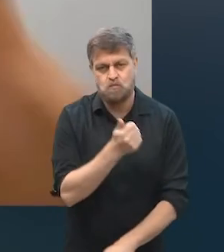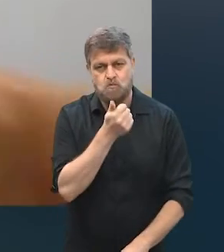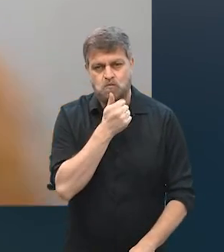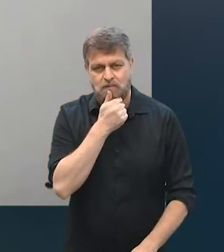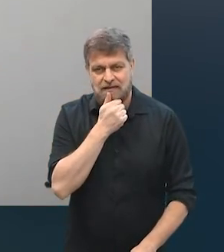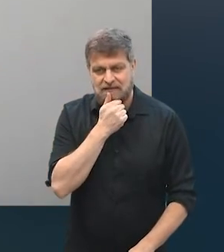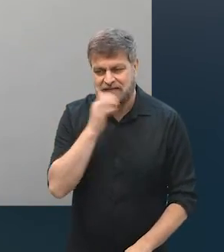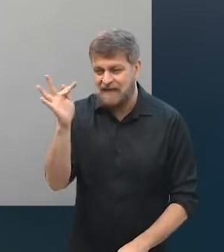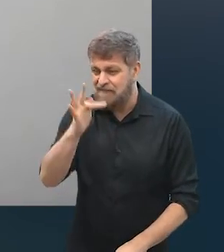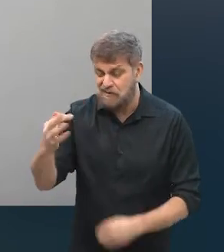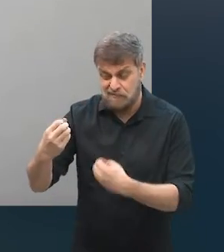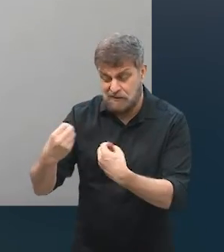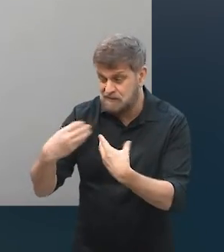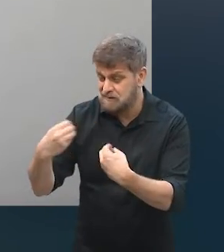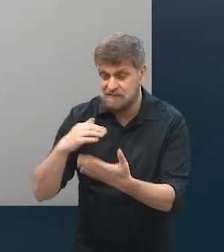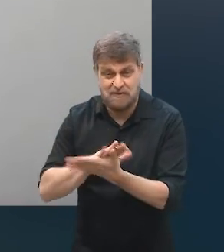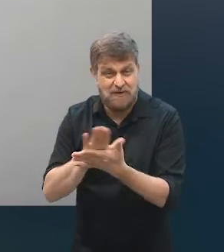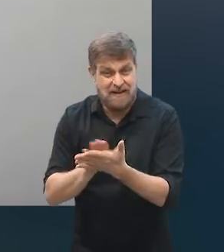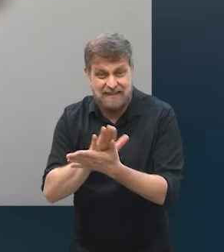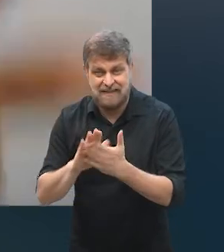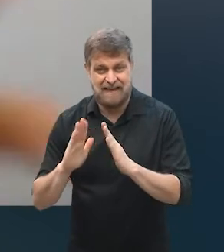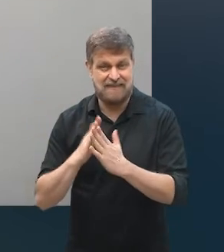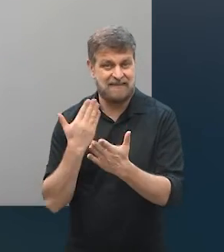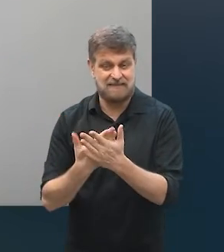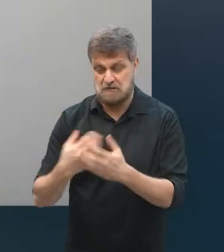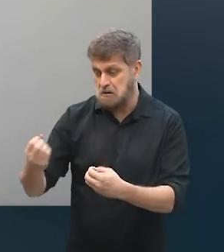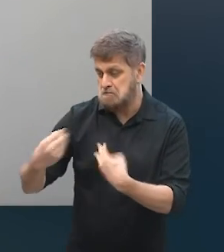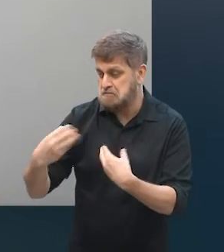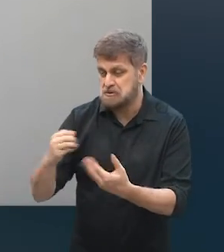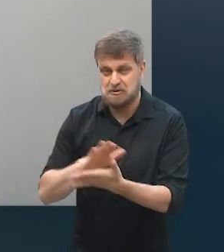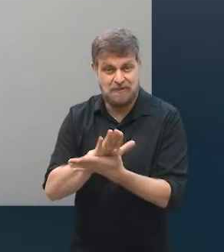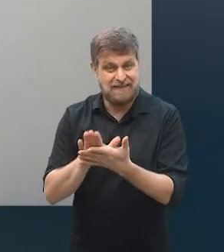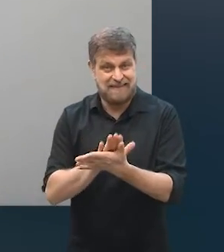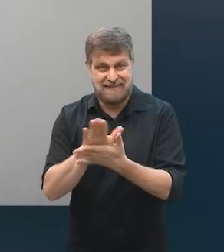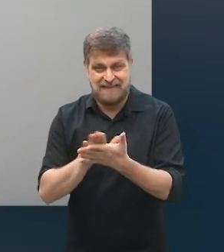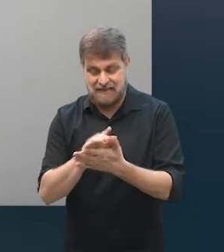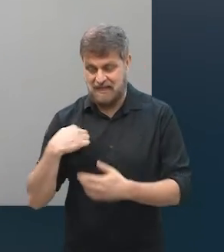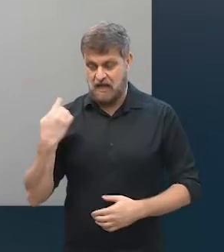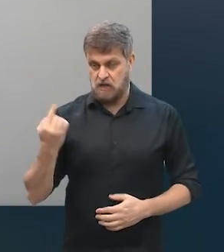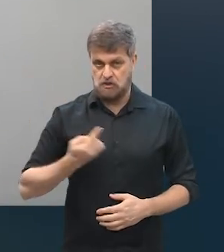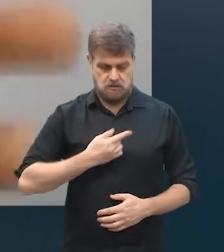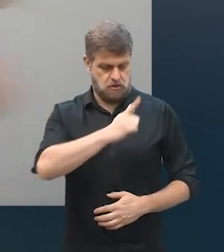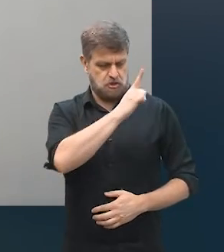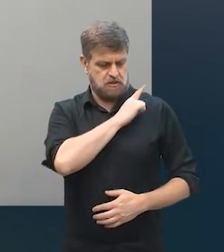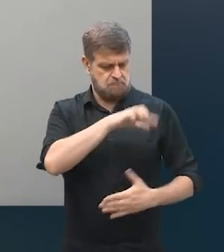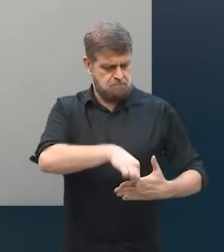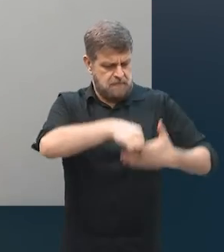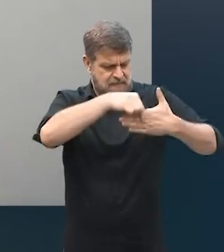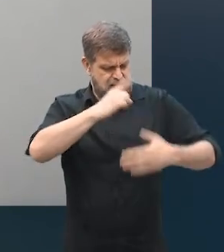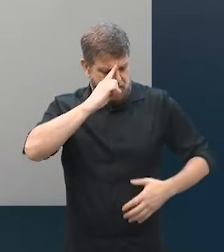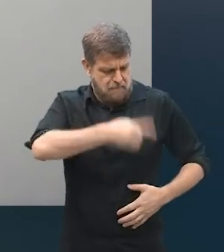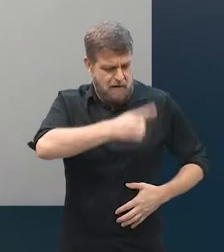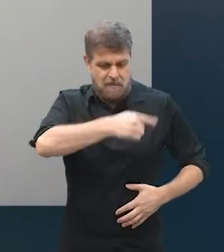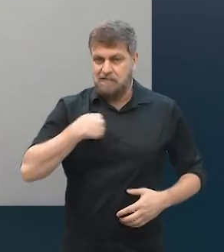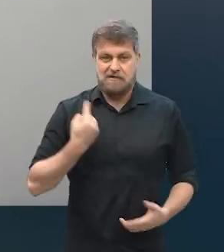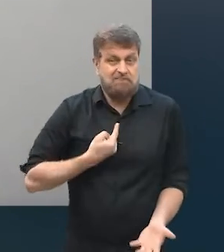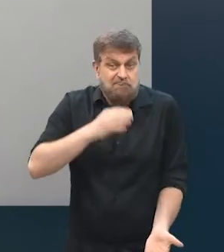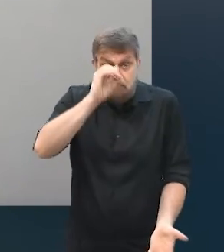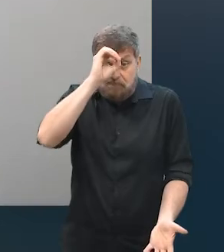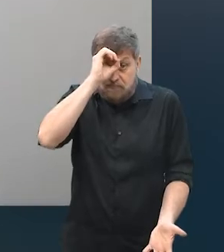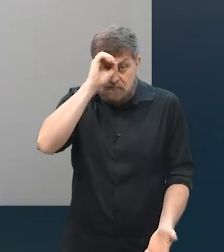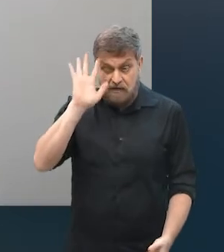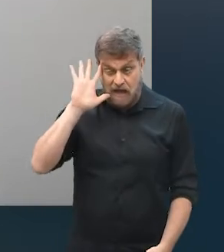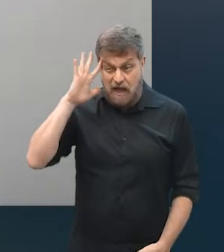academia, no colégio, nós não somos preparados para essa atividade, né, de gestão, então eu acho que essa decisão é